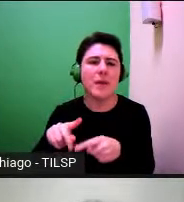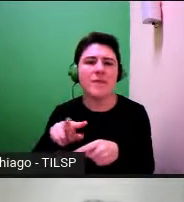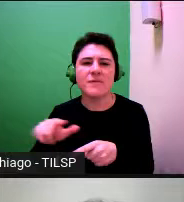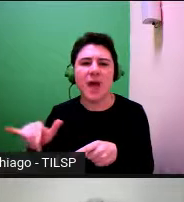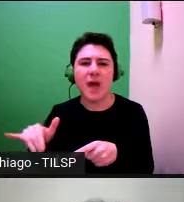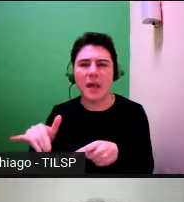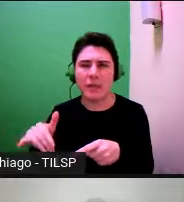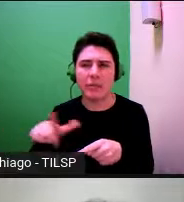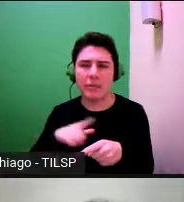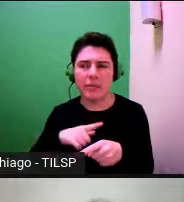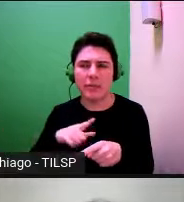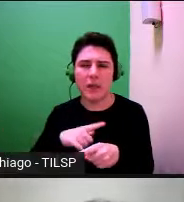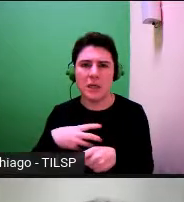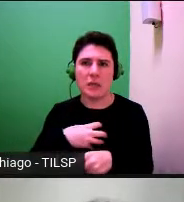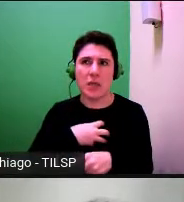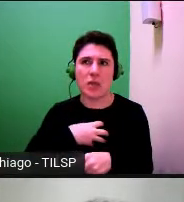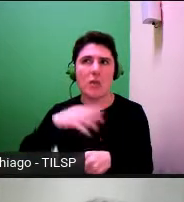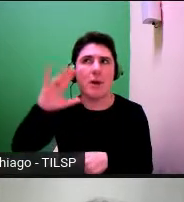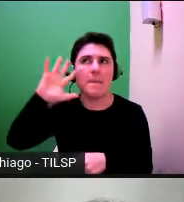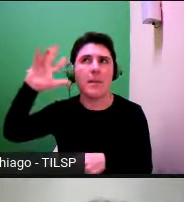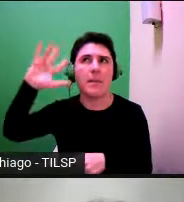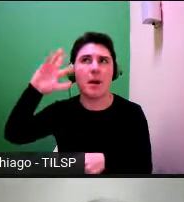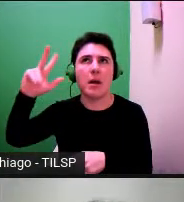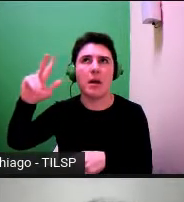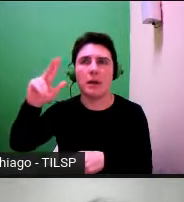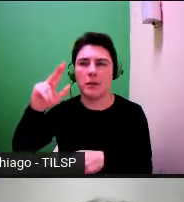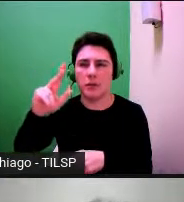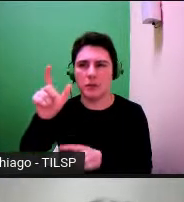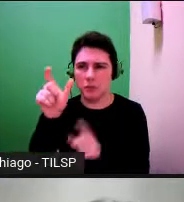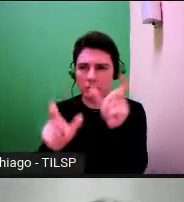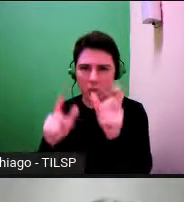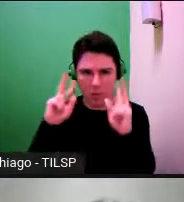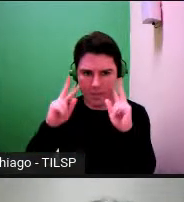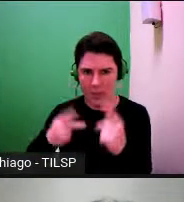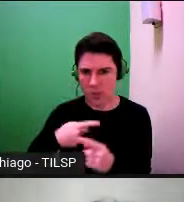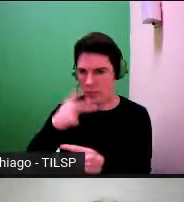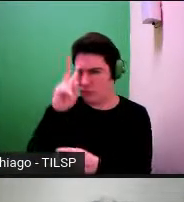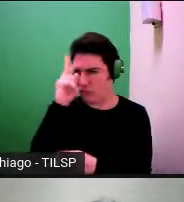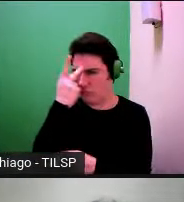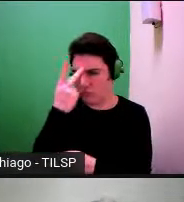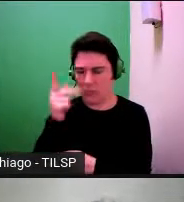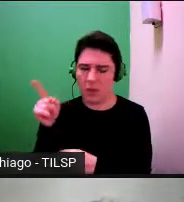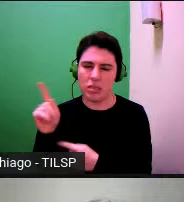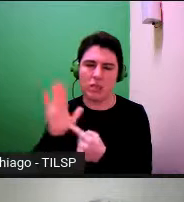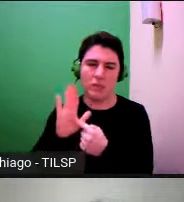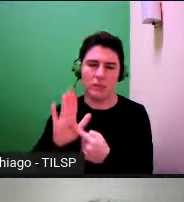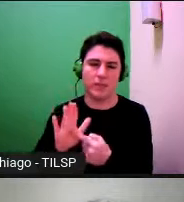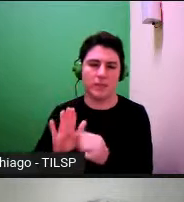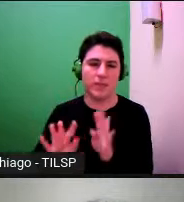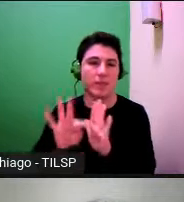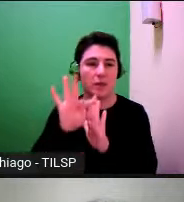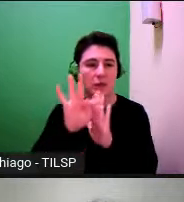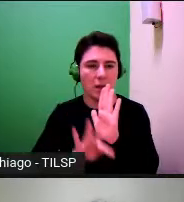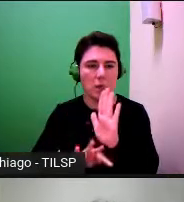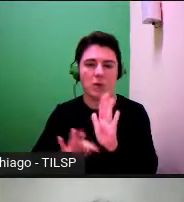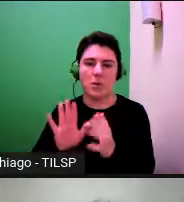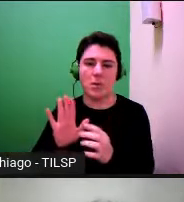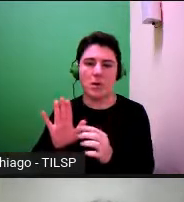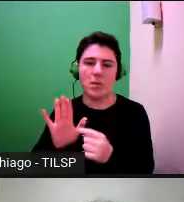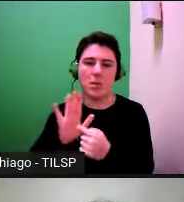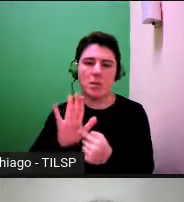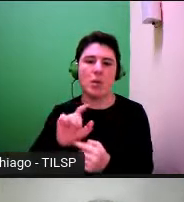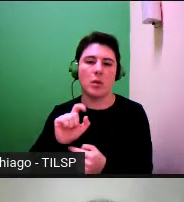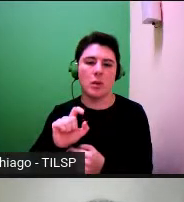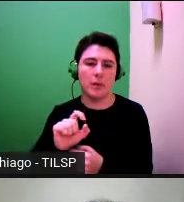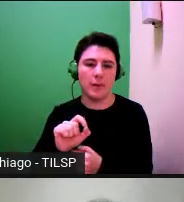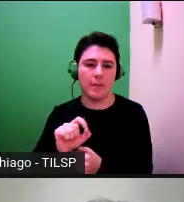científico e porque é que muda a forma de pensar a humanidade e o texto continua apesar desse debate ser muito mais importante aspas se a Terra